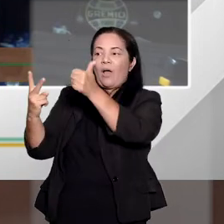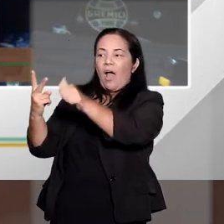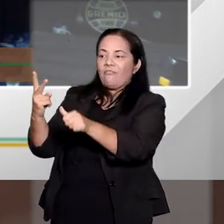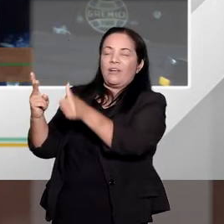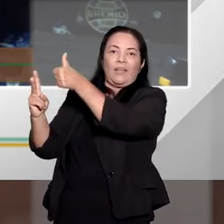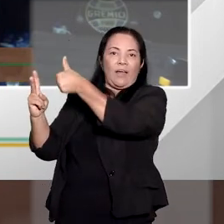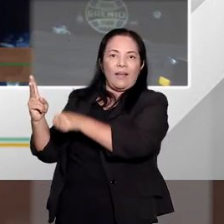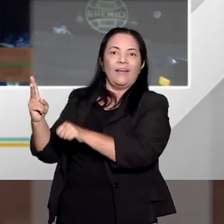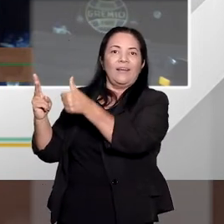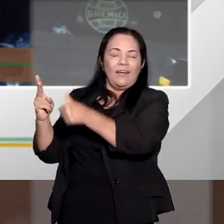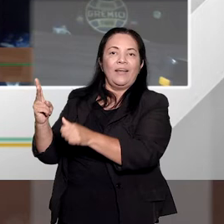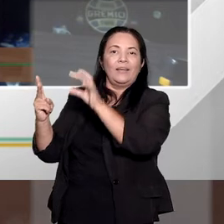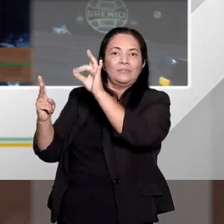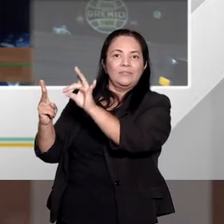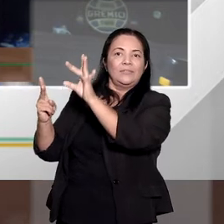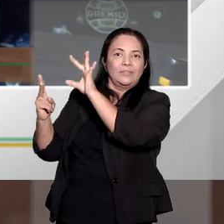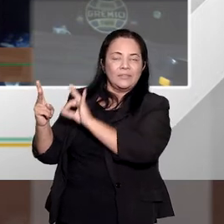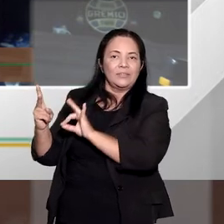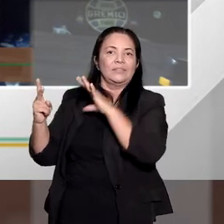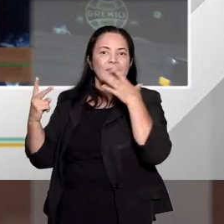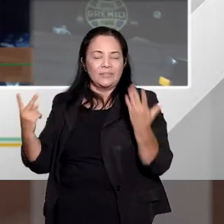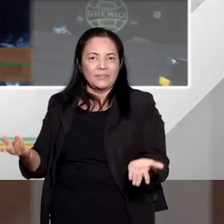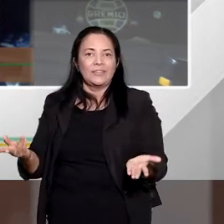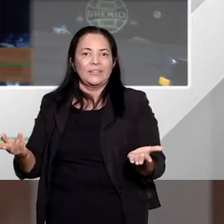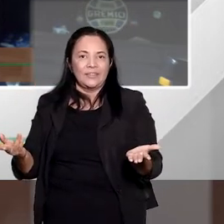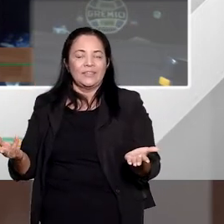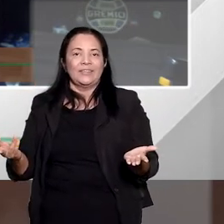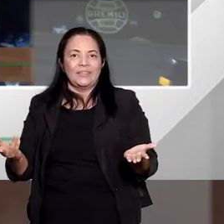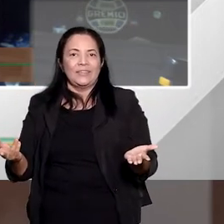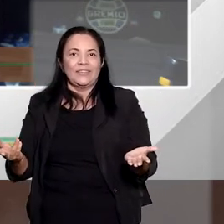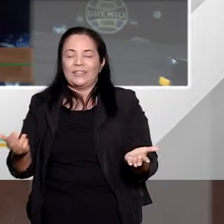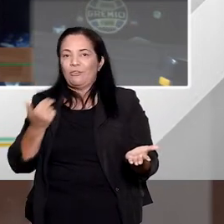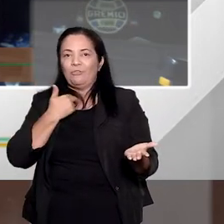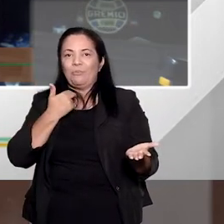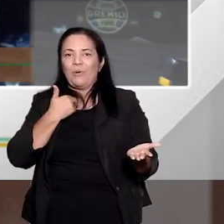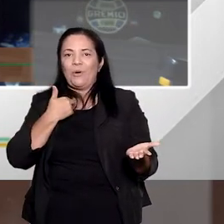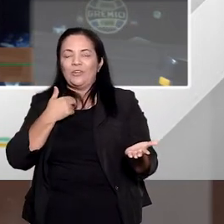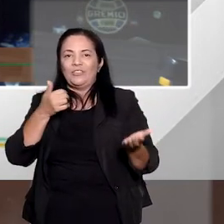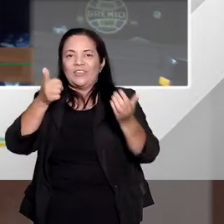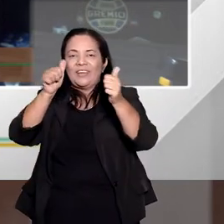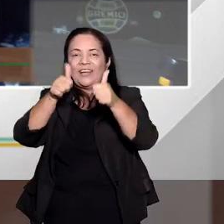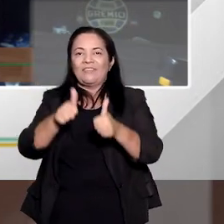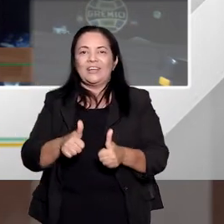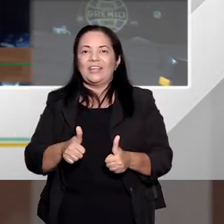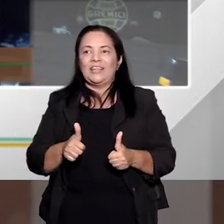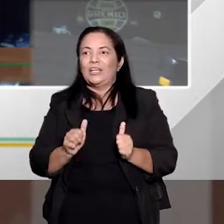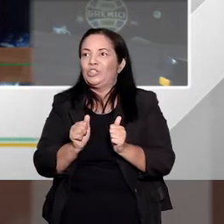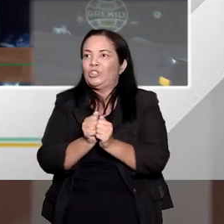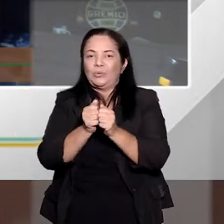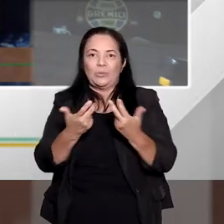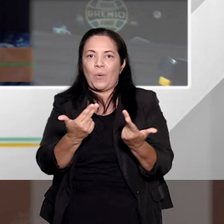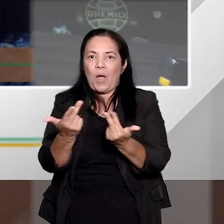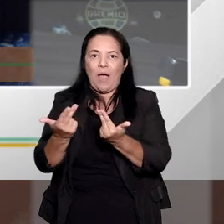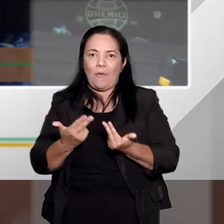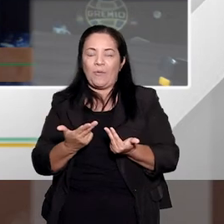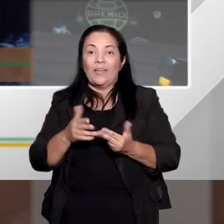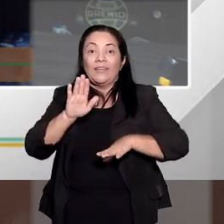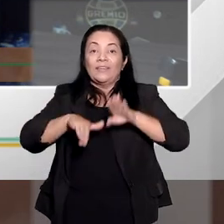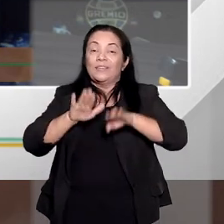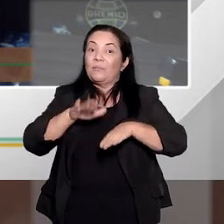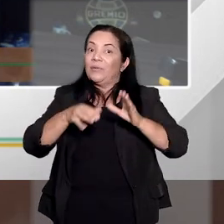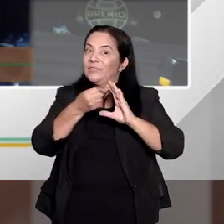rigorosamente individualizada, até por conta do princípio da individualização da pena, nós temos que ter penas conforme as circunstâncias características